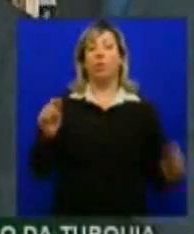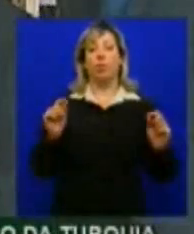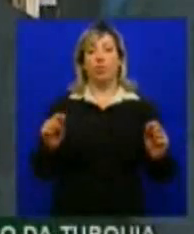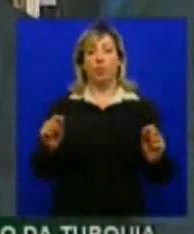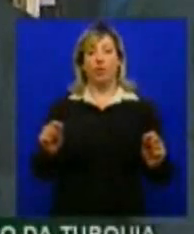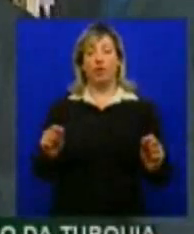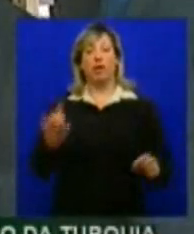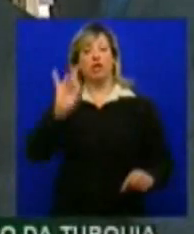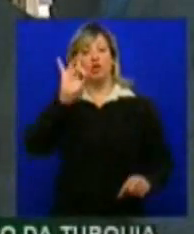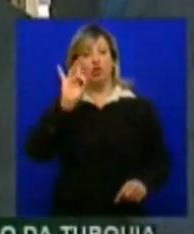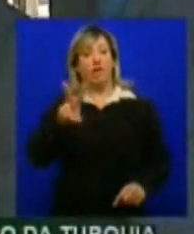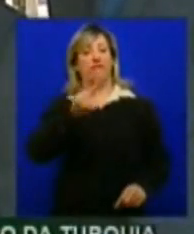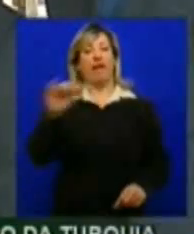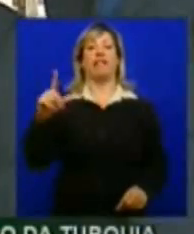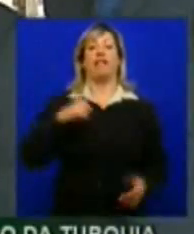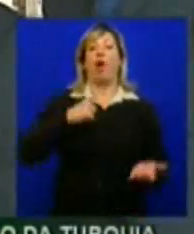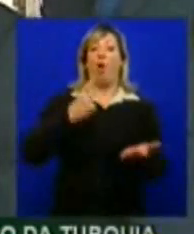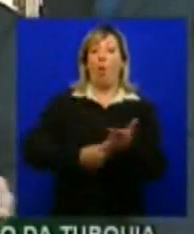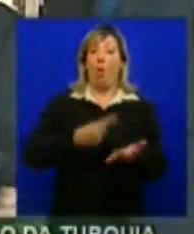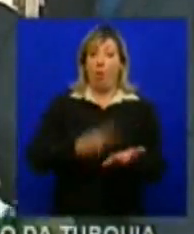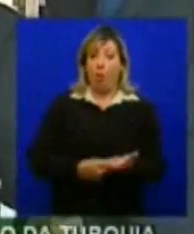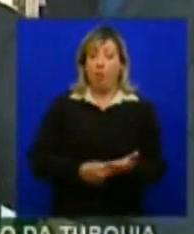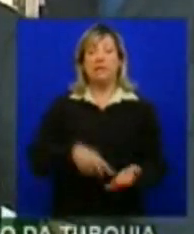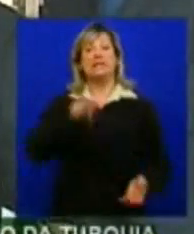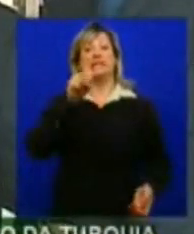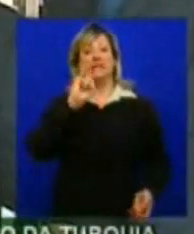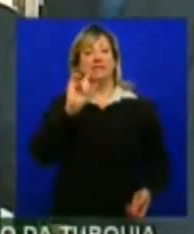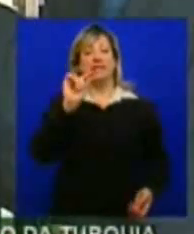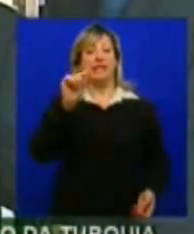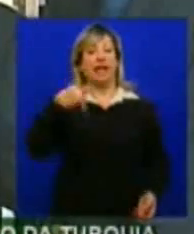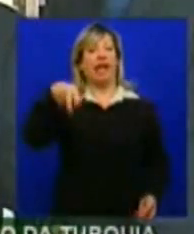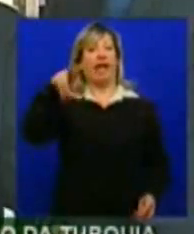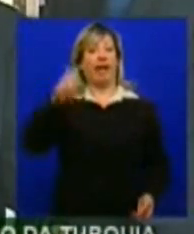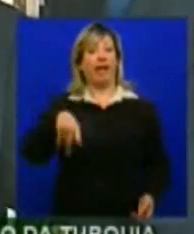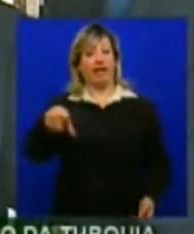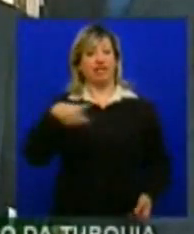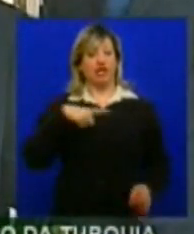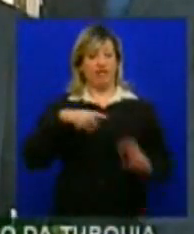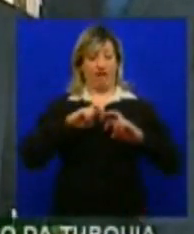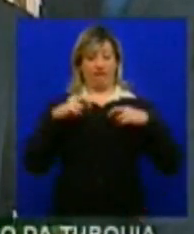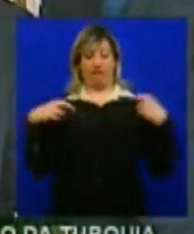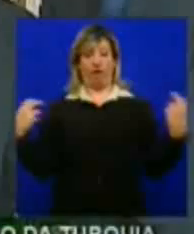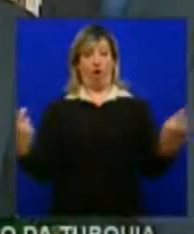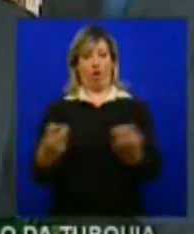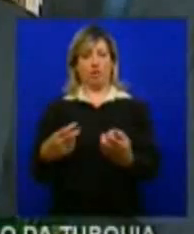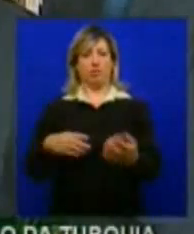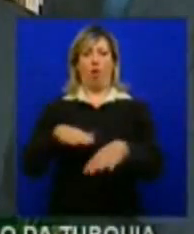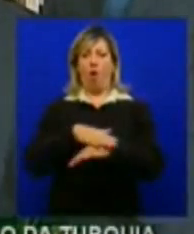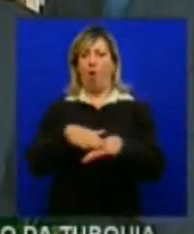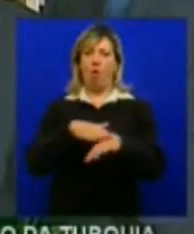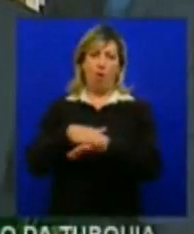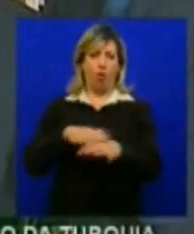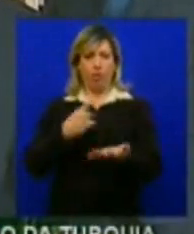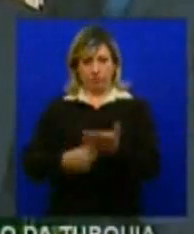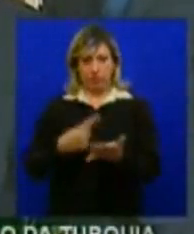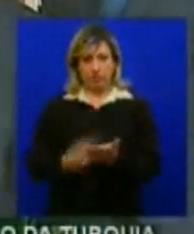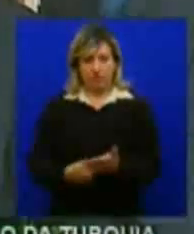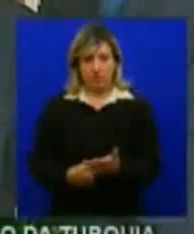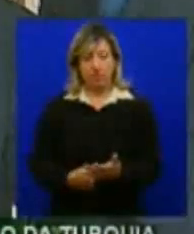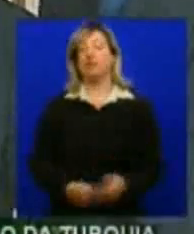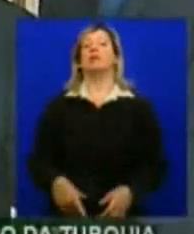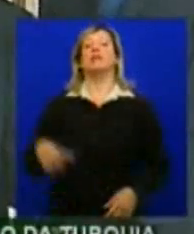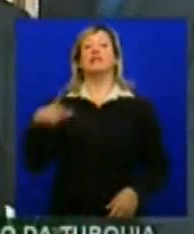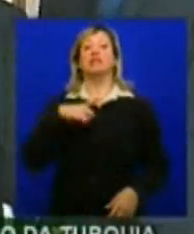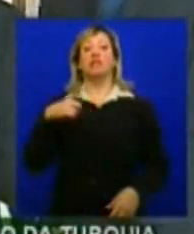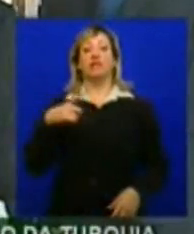só haverá acordo se quem estiver em volta da mesa negociando sair de